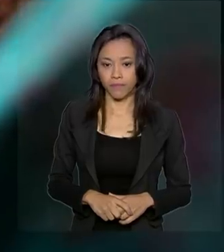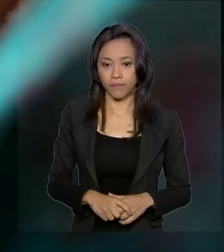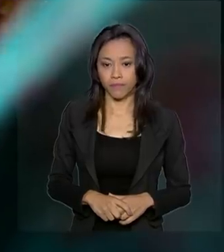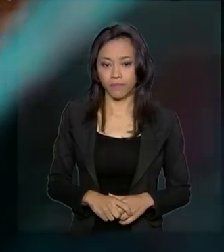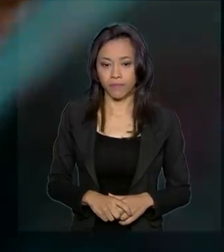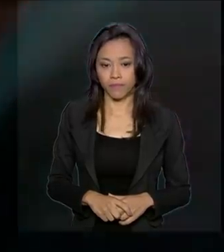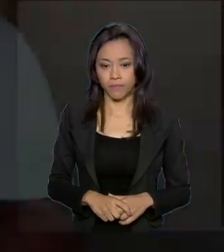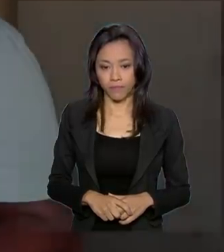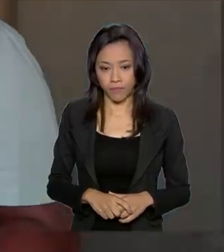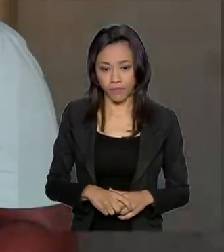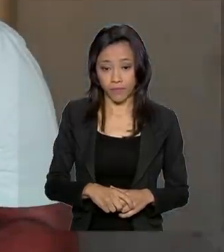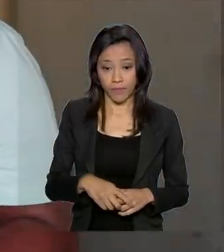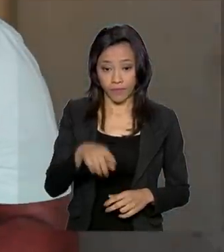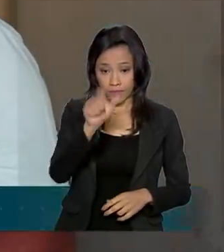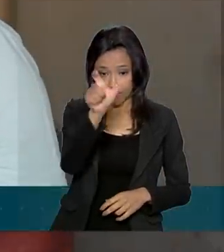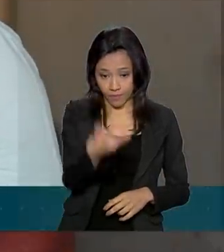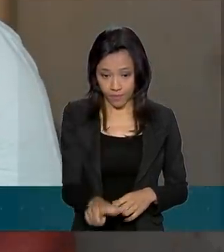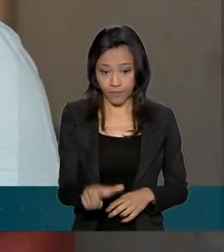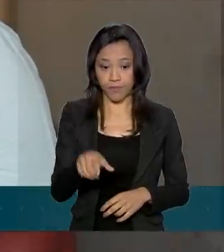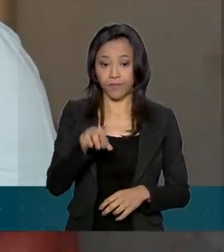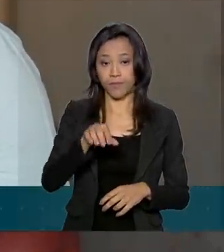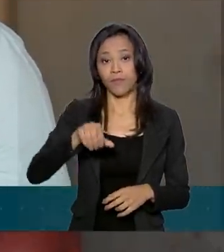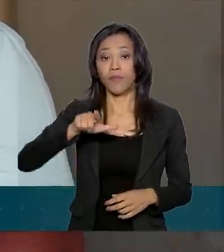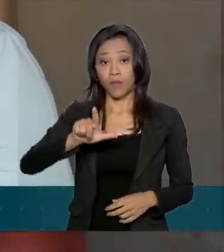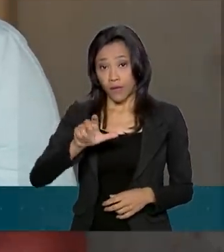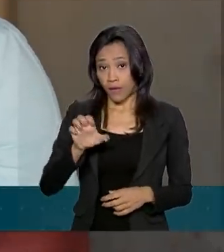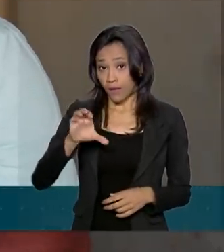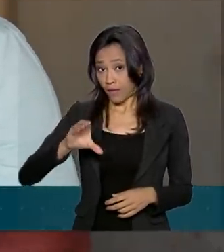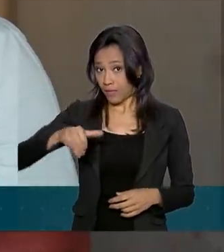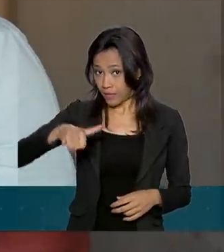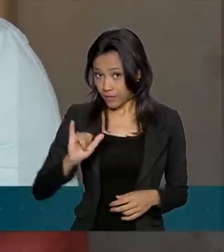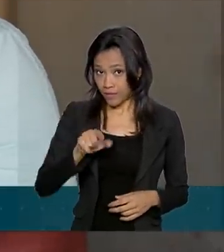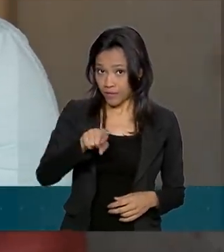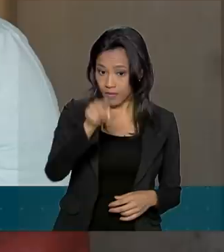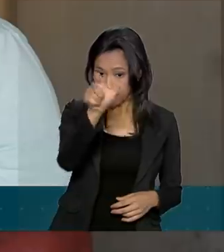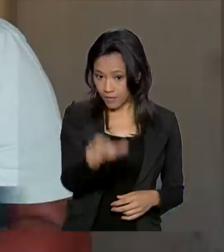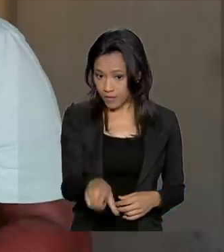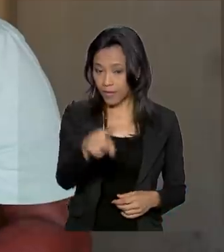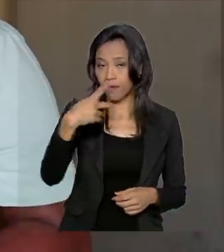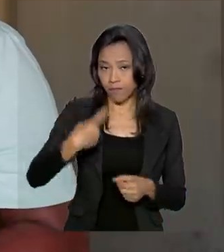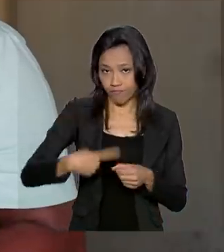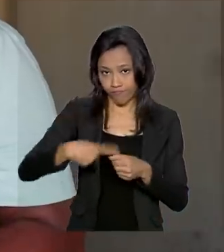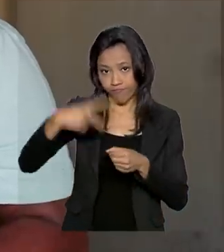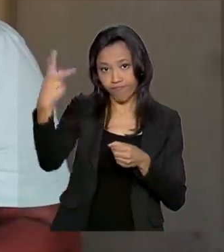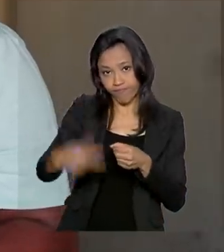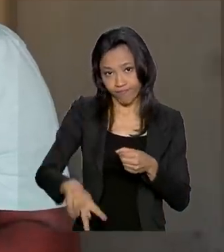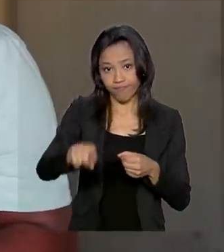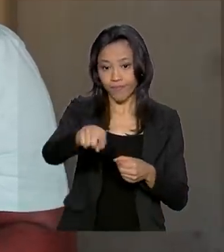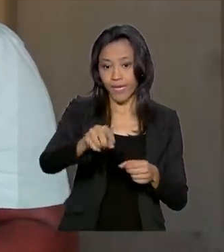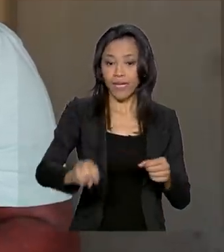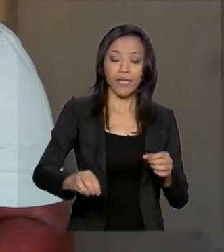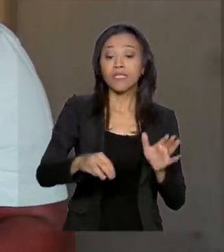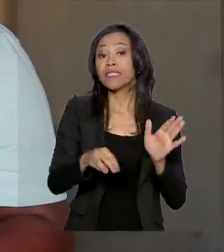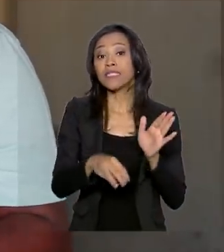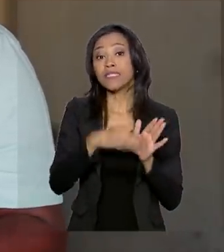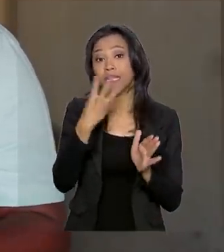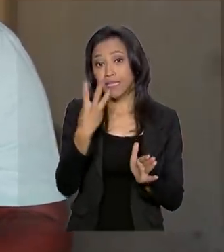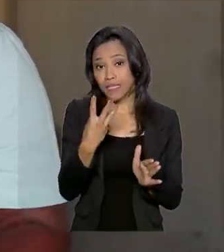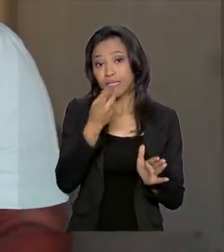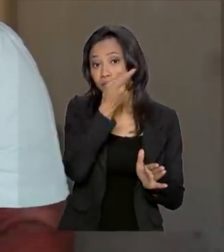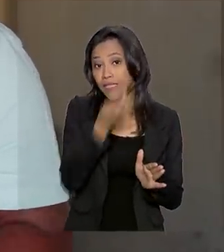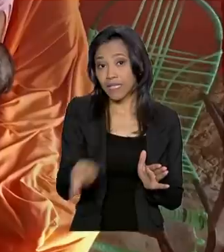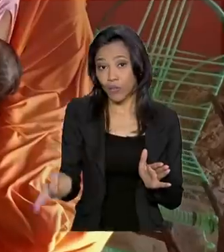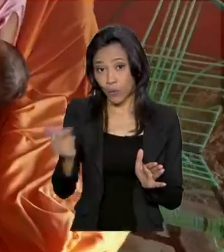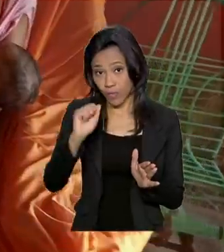Meu nome é Leici Dantas Matias, sou de Pacatuba, sou uma das três primeiras visitadoras do